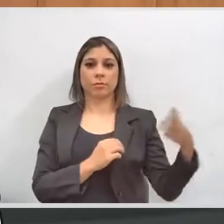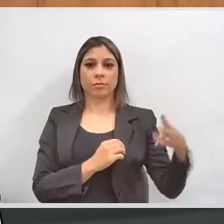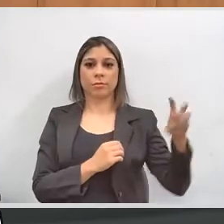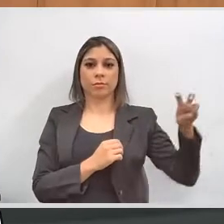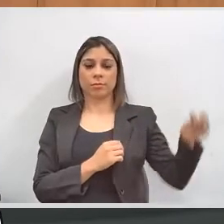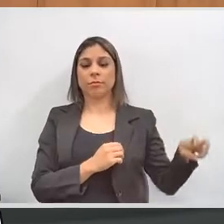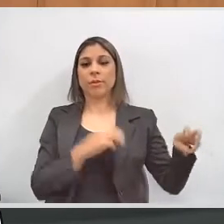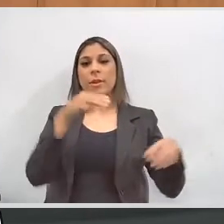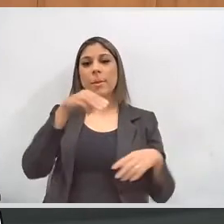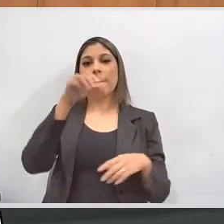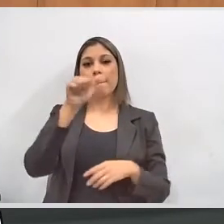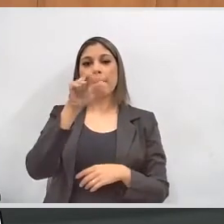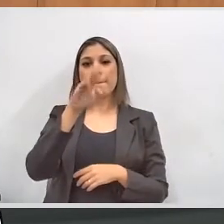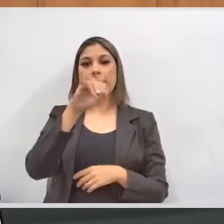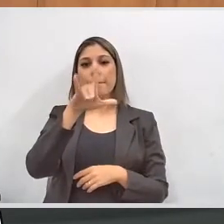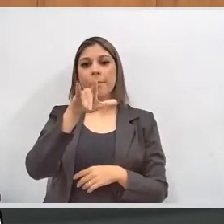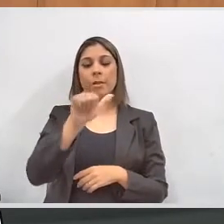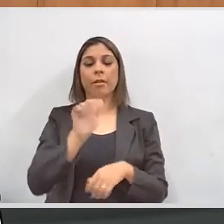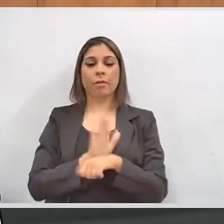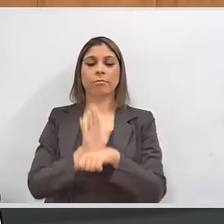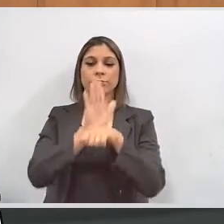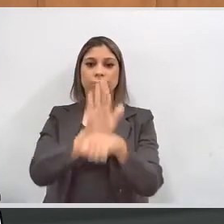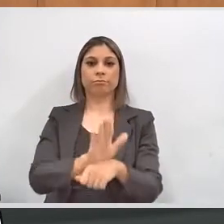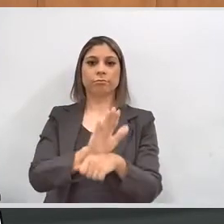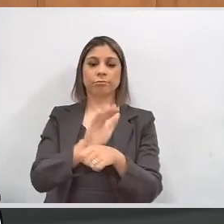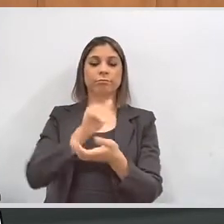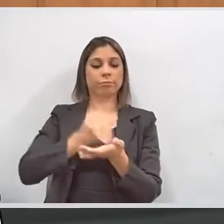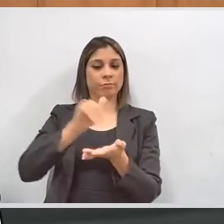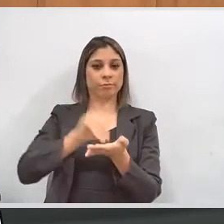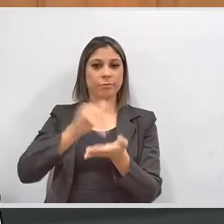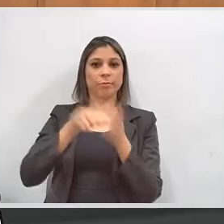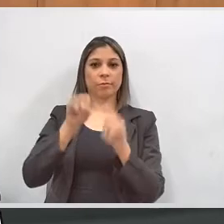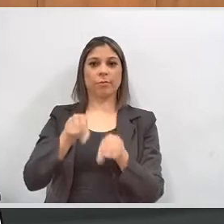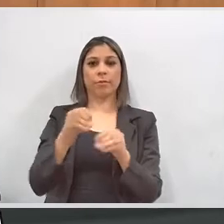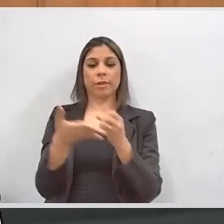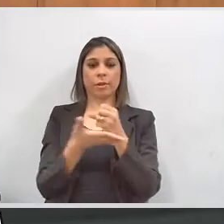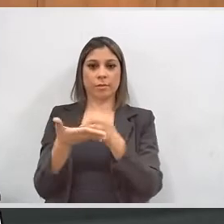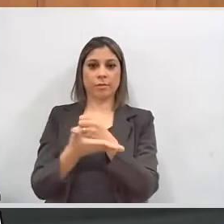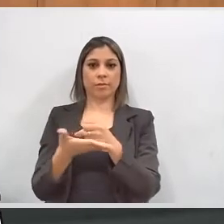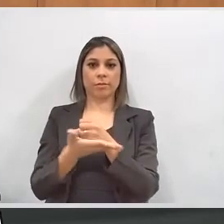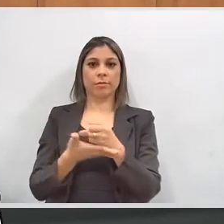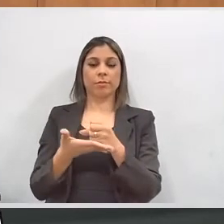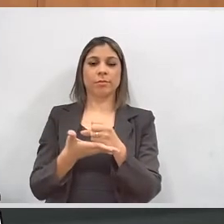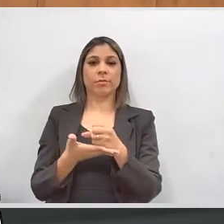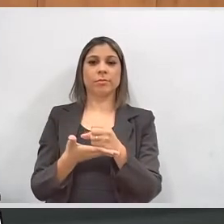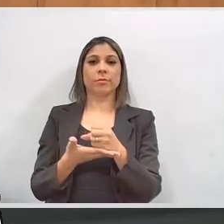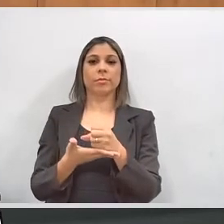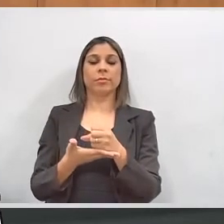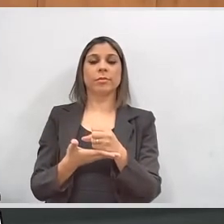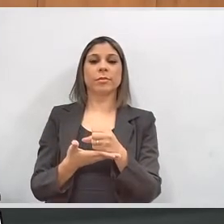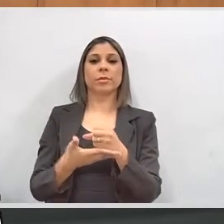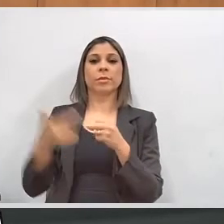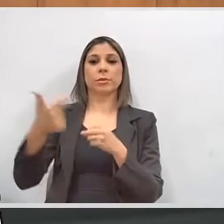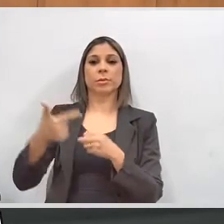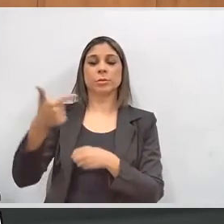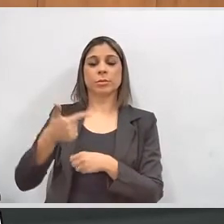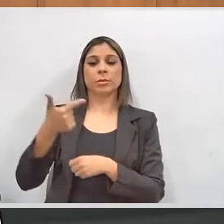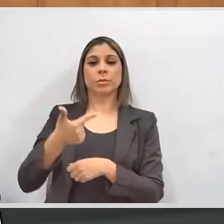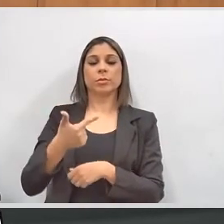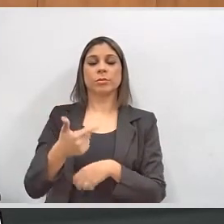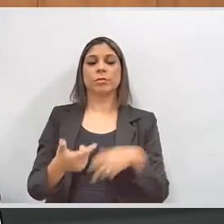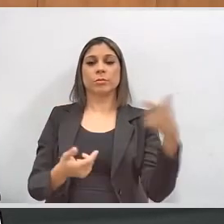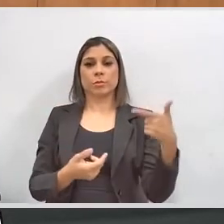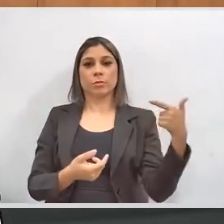a terceira, Marília Jardim de Souza, assessora da Secretaria de Educação Básica. E, segundo, à minha esquerda,